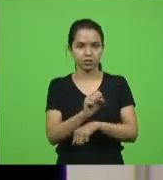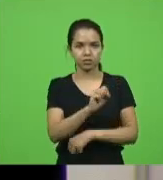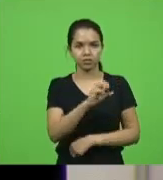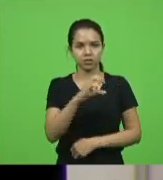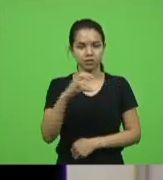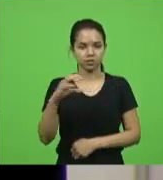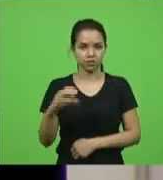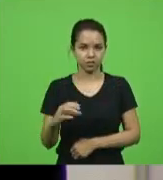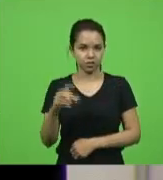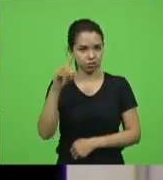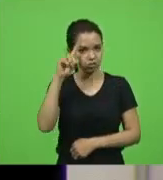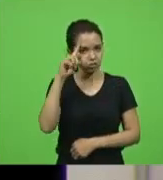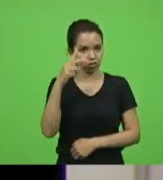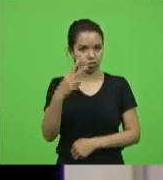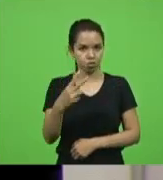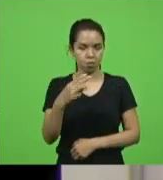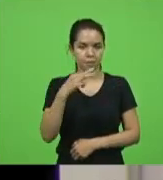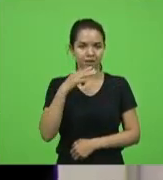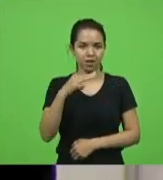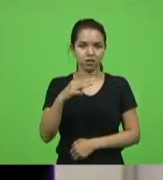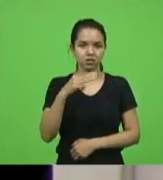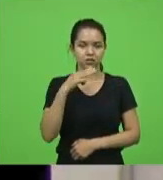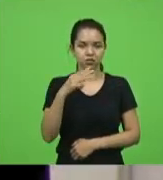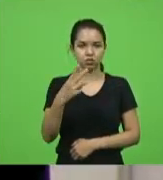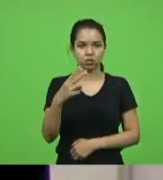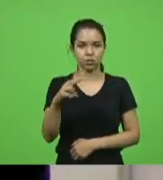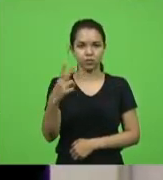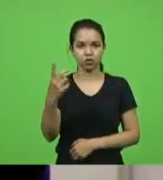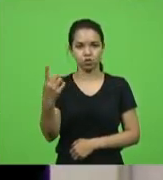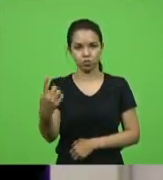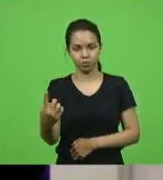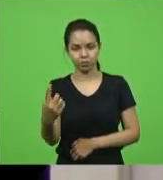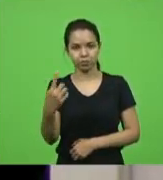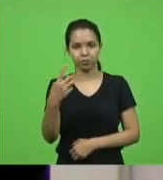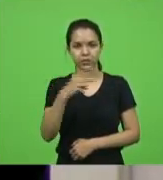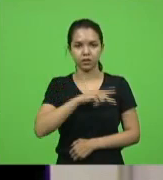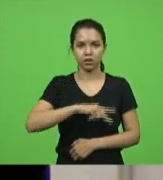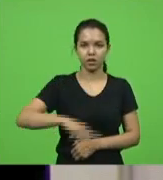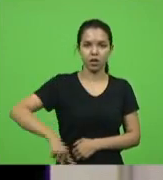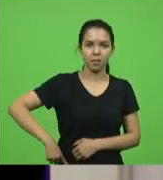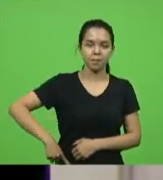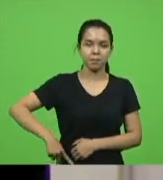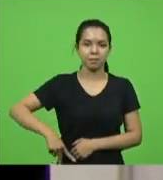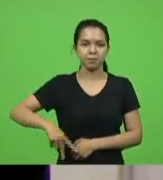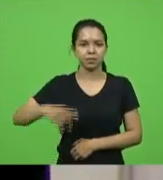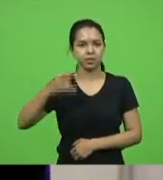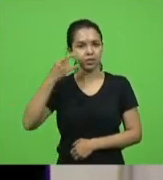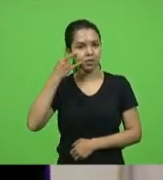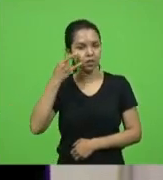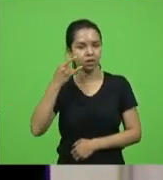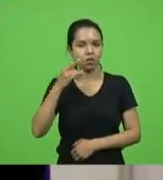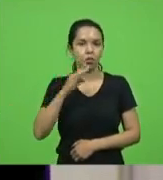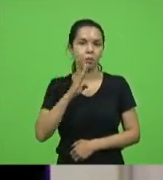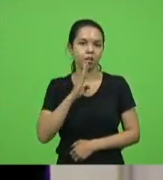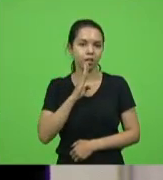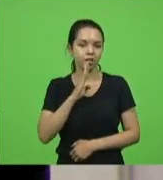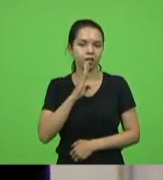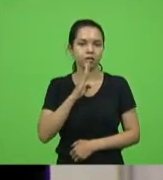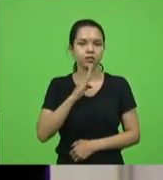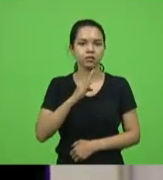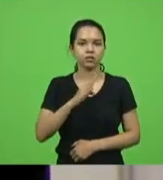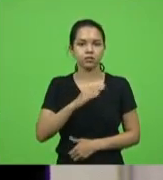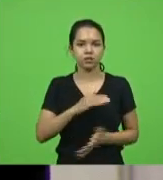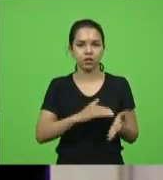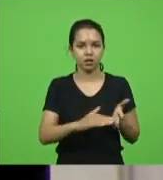realizada em 2 de março de 2021. Presidência, deputado Mauro de Nadal e Nilson Berlanda. Secretarias,